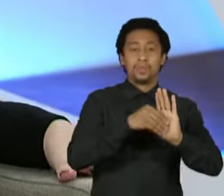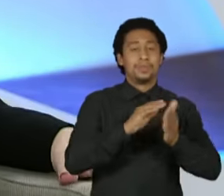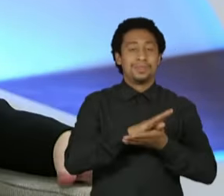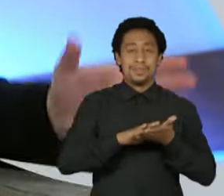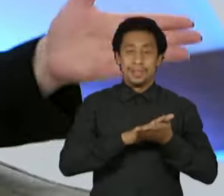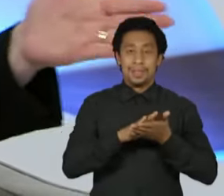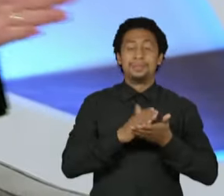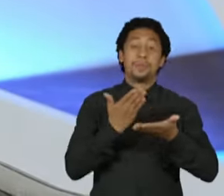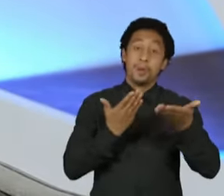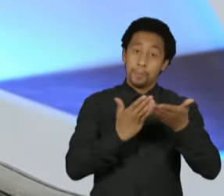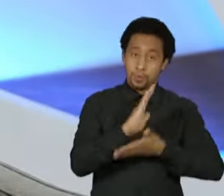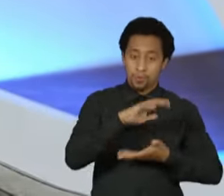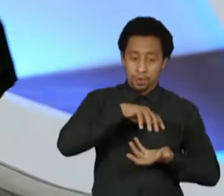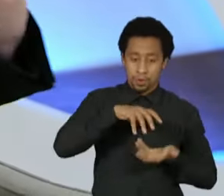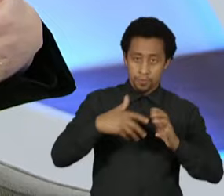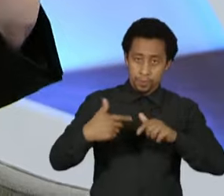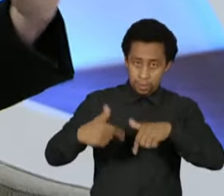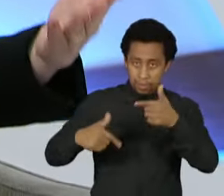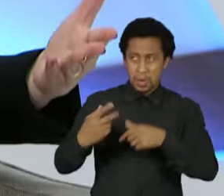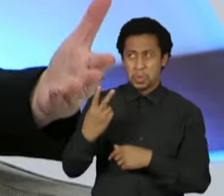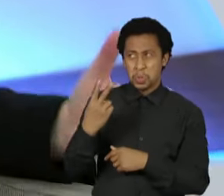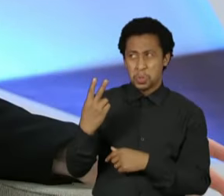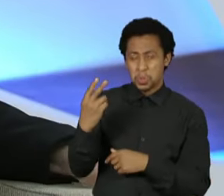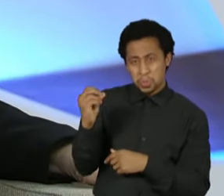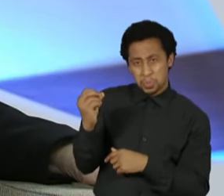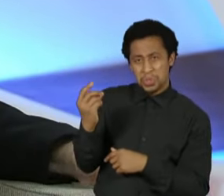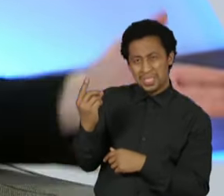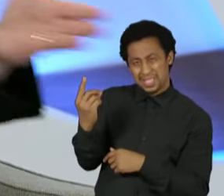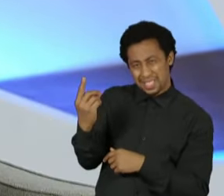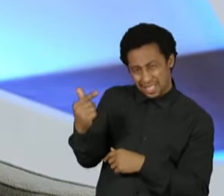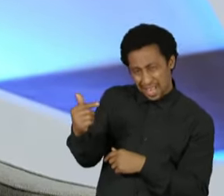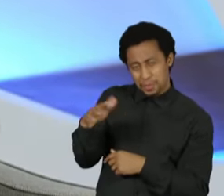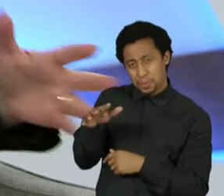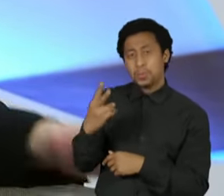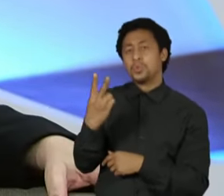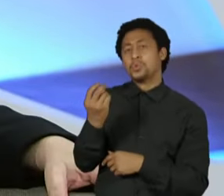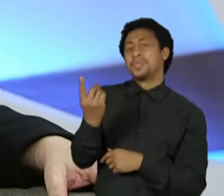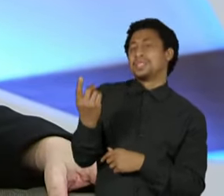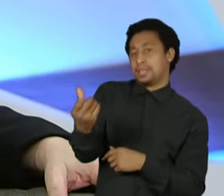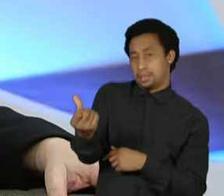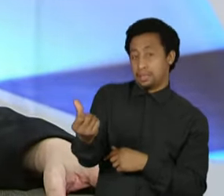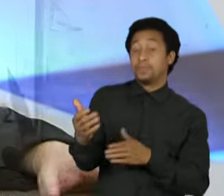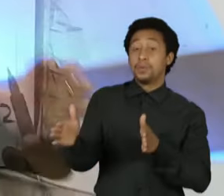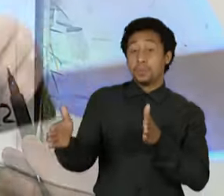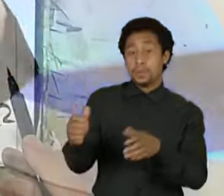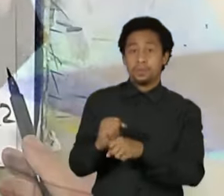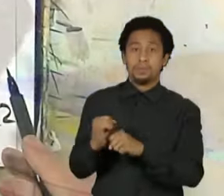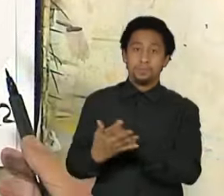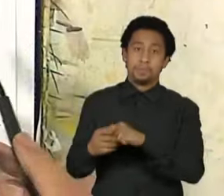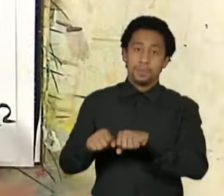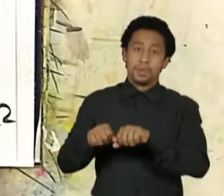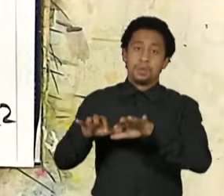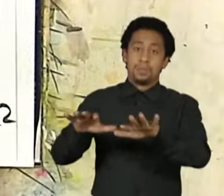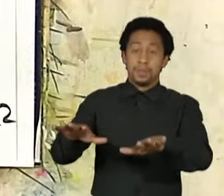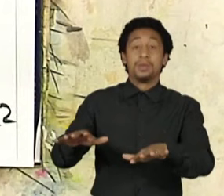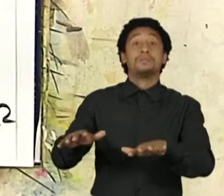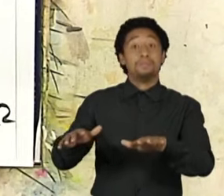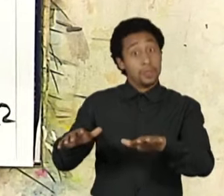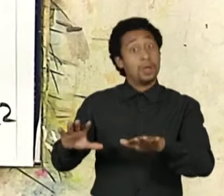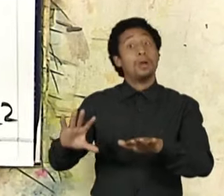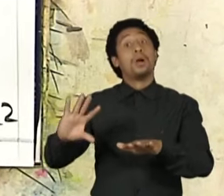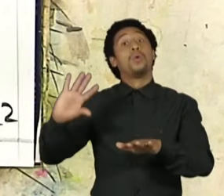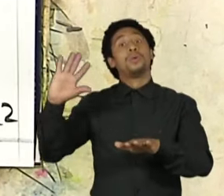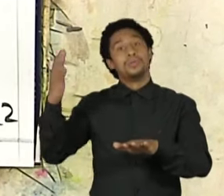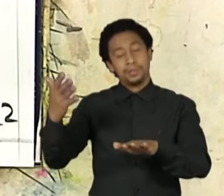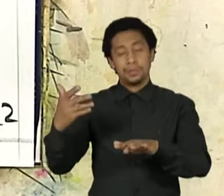2017 e de lá para cá nós tivemos uma situação, inclusive por conta da pandemia, mas mesmo sem ela, de um crescente